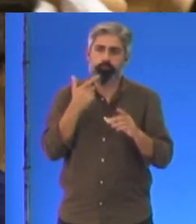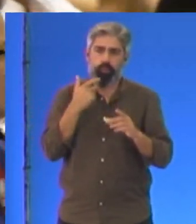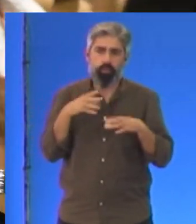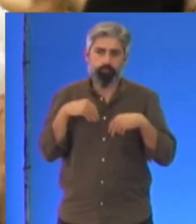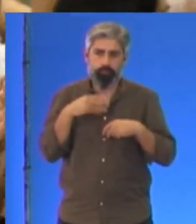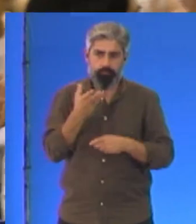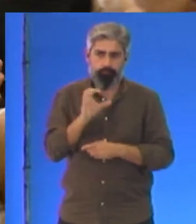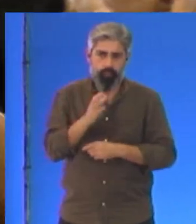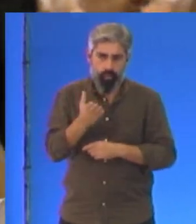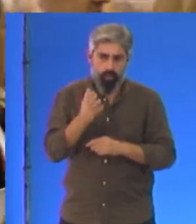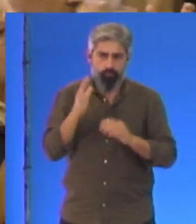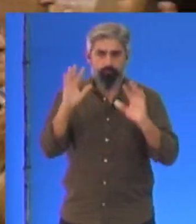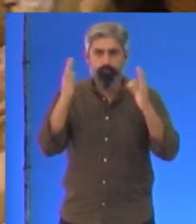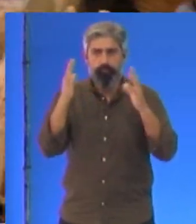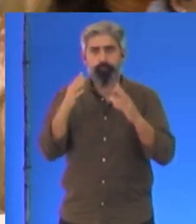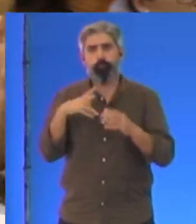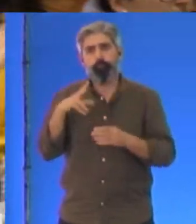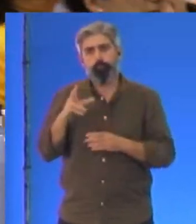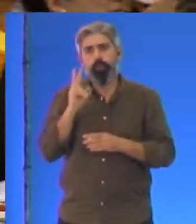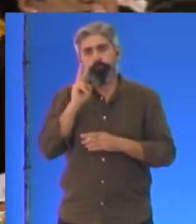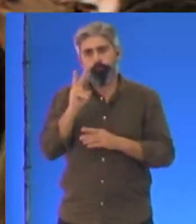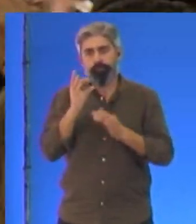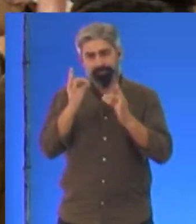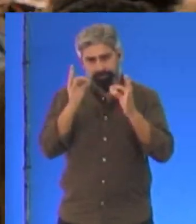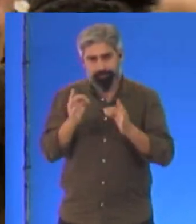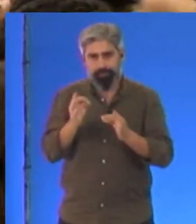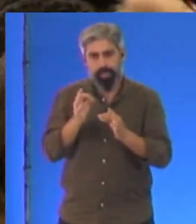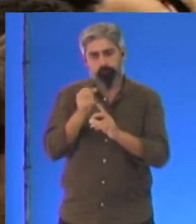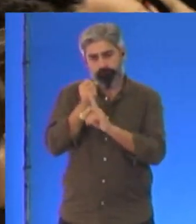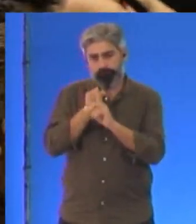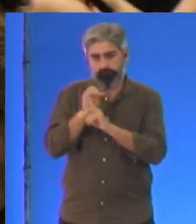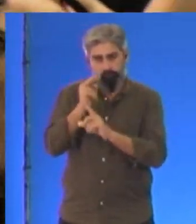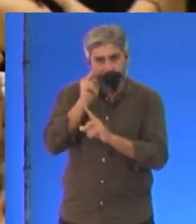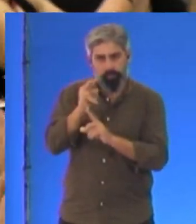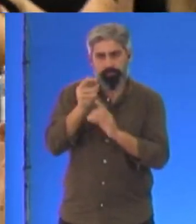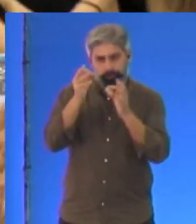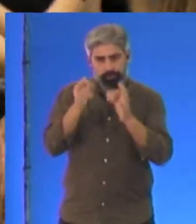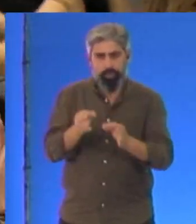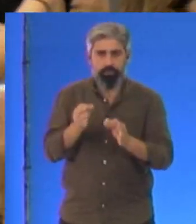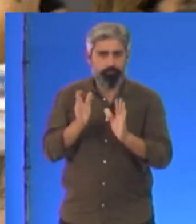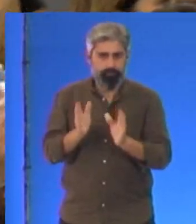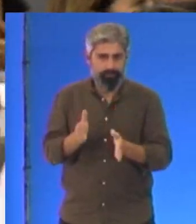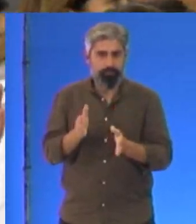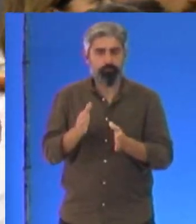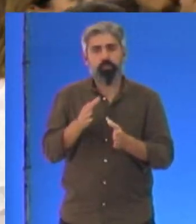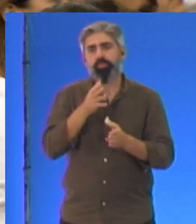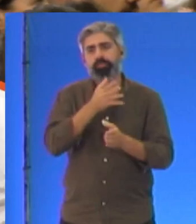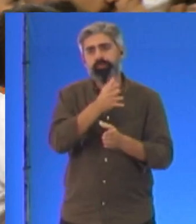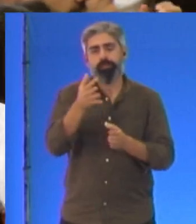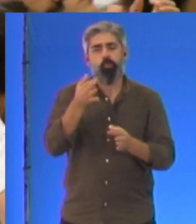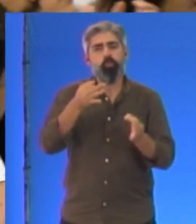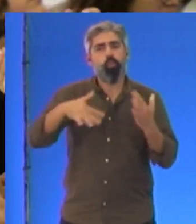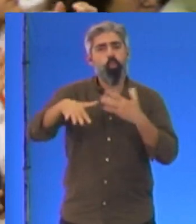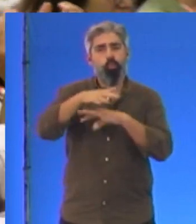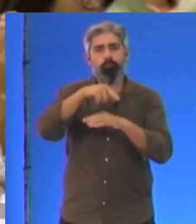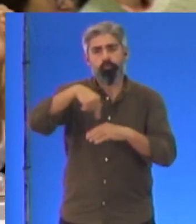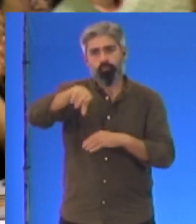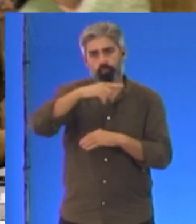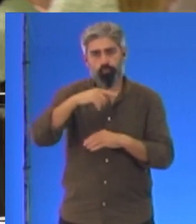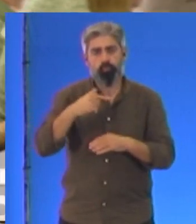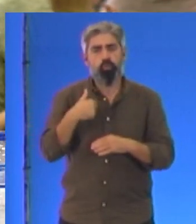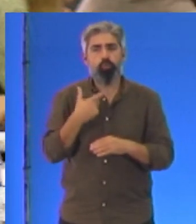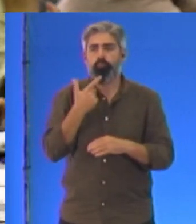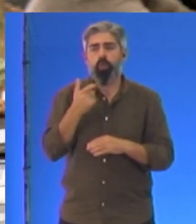Levar o país a sério, levar este país a sério, é dizer ao nosso povo que não estamos